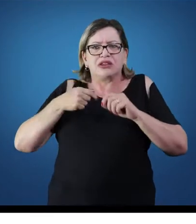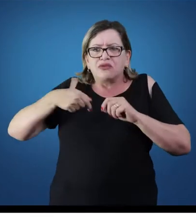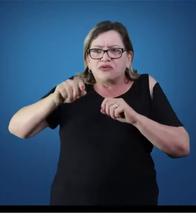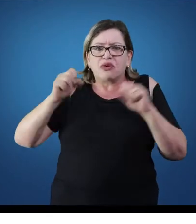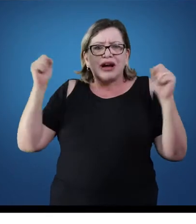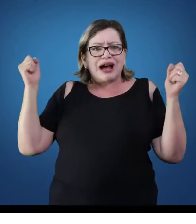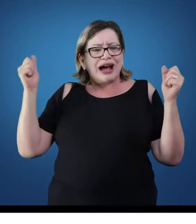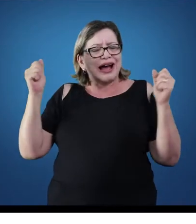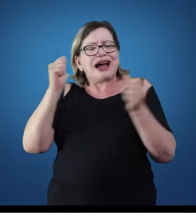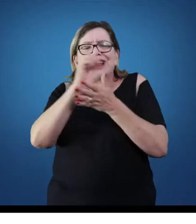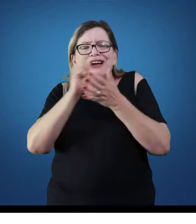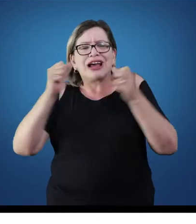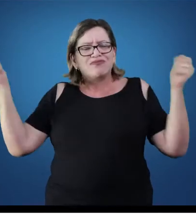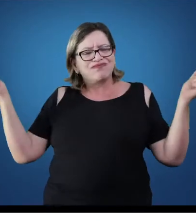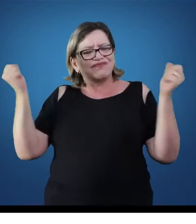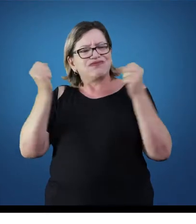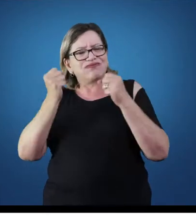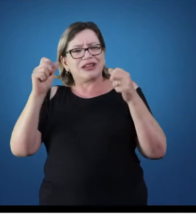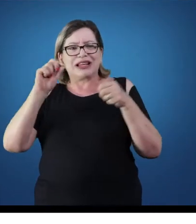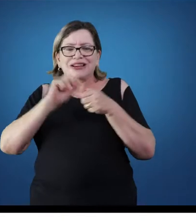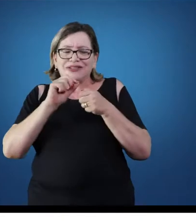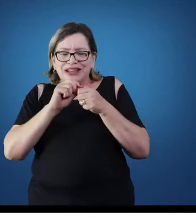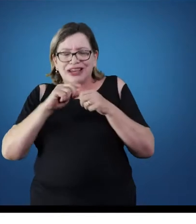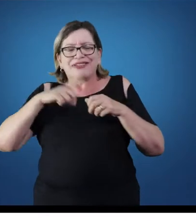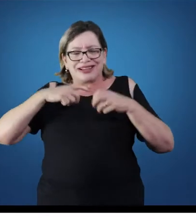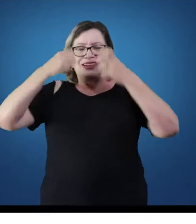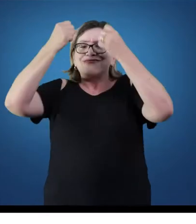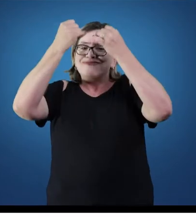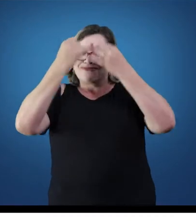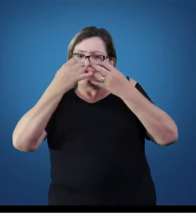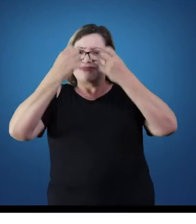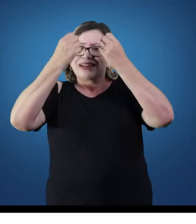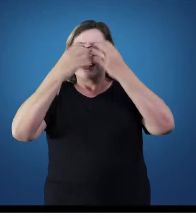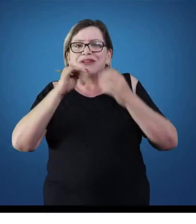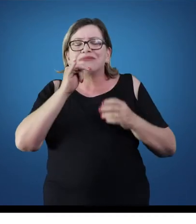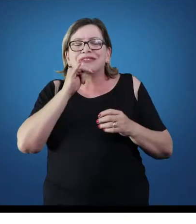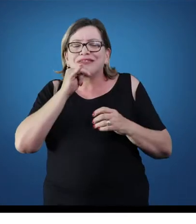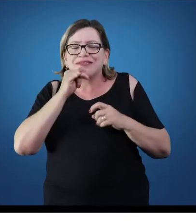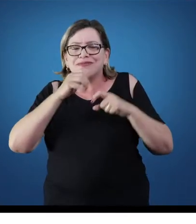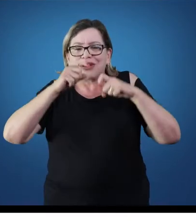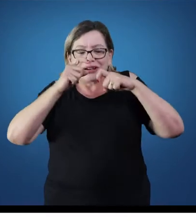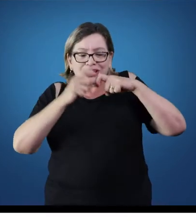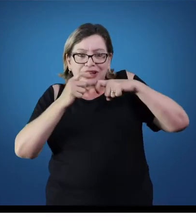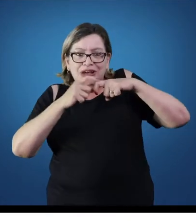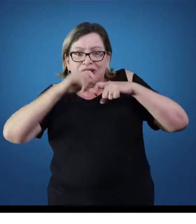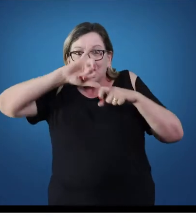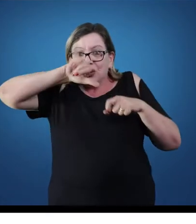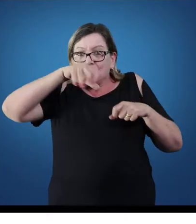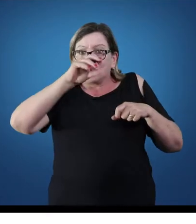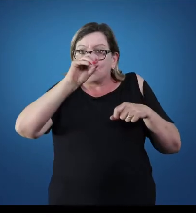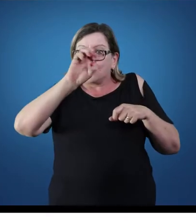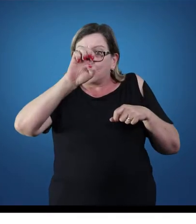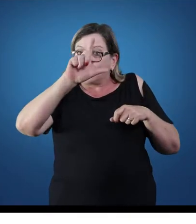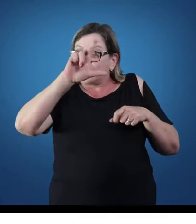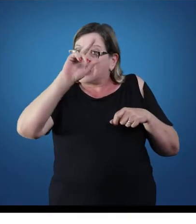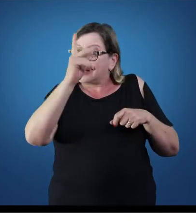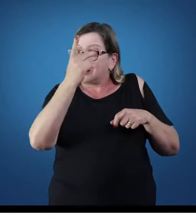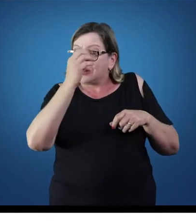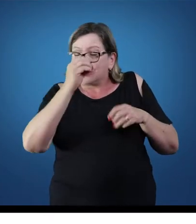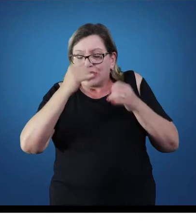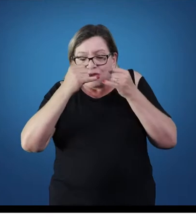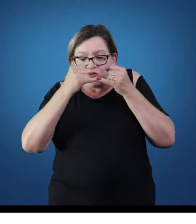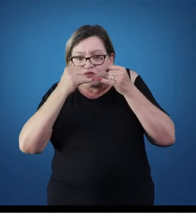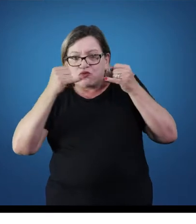fazer um exercício. A explicação vai estar dentro desses componentes de articulação, por exemplo, o joelho. O joelho tem um ligamento, também